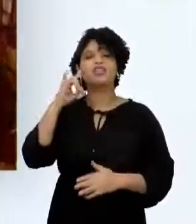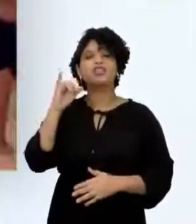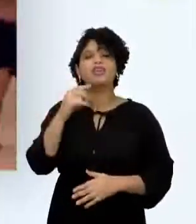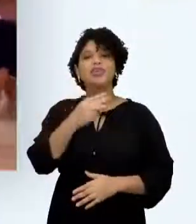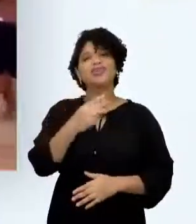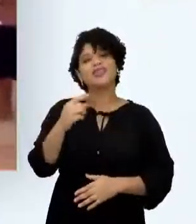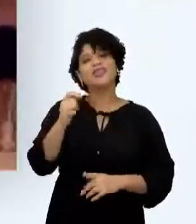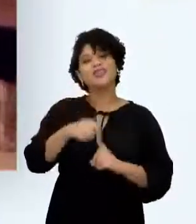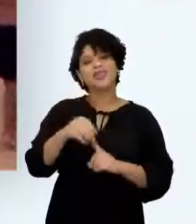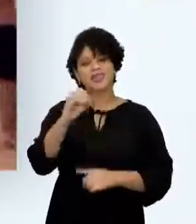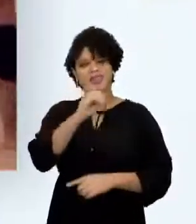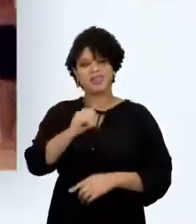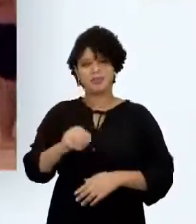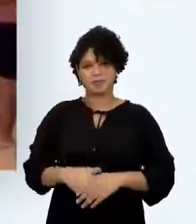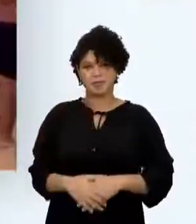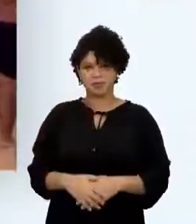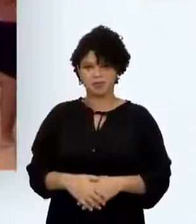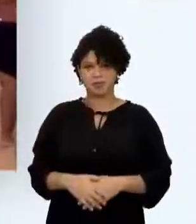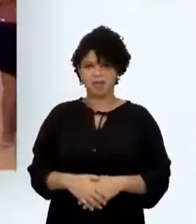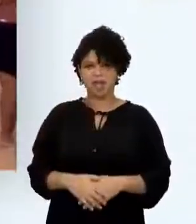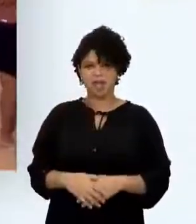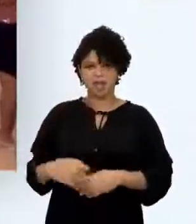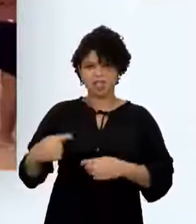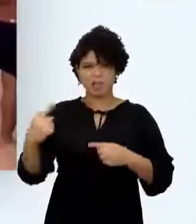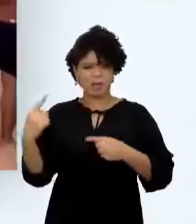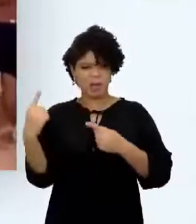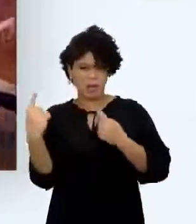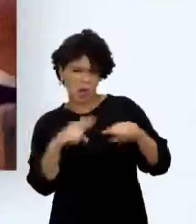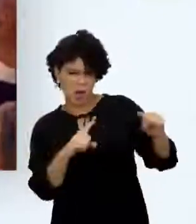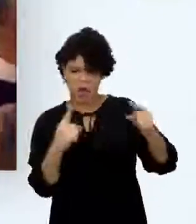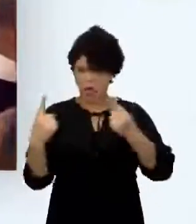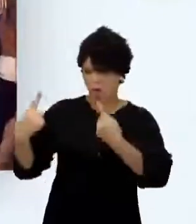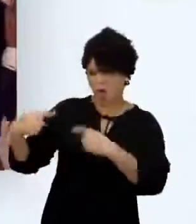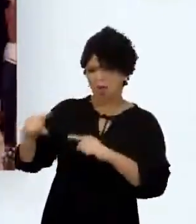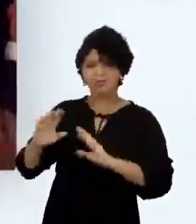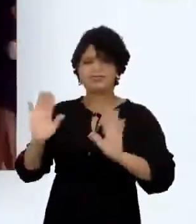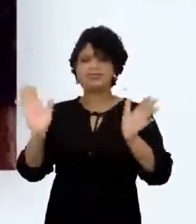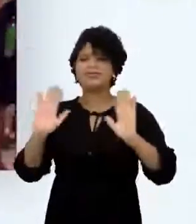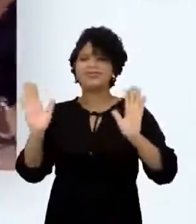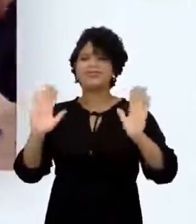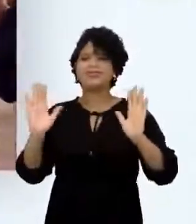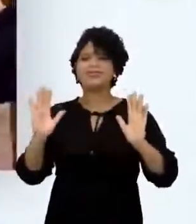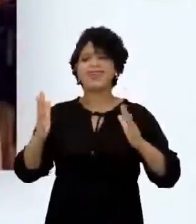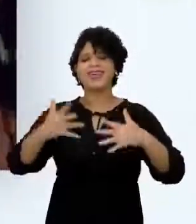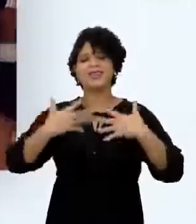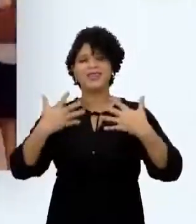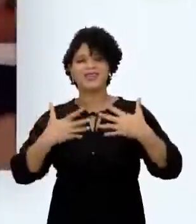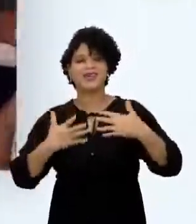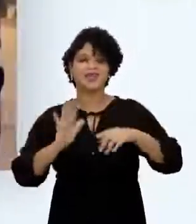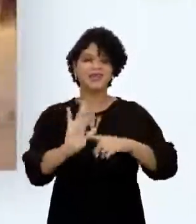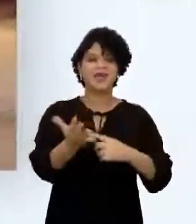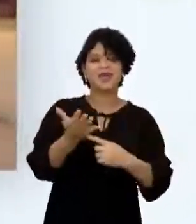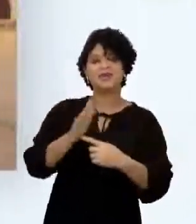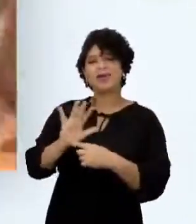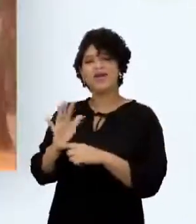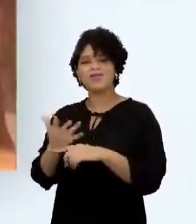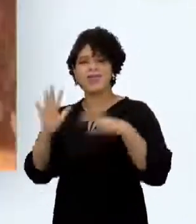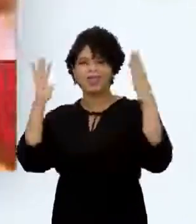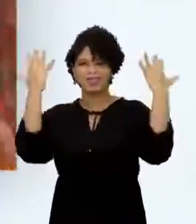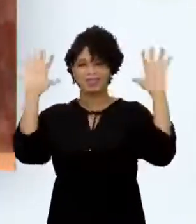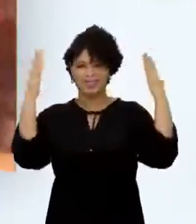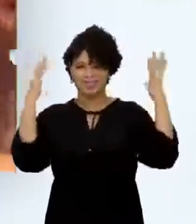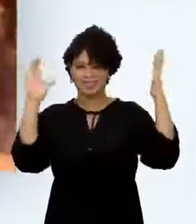outubro Mas o espírito não é de rivalidade a todo custo É de espiritualidade, de confraternização